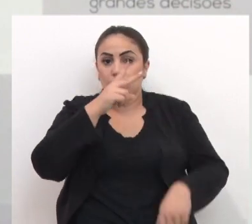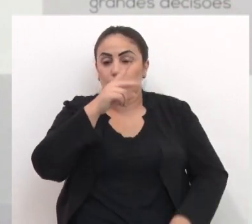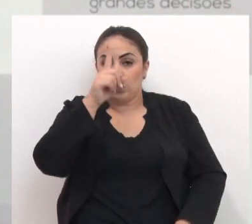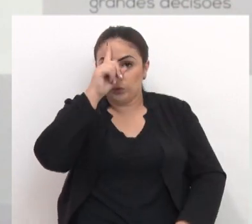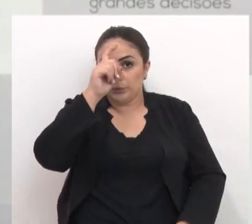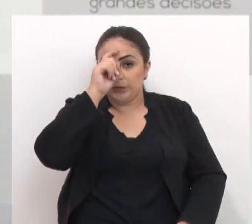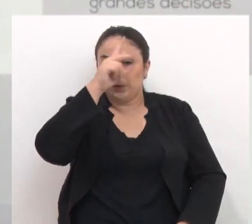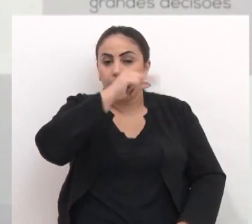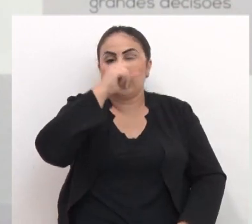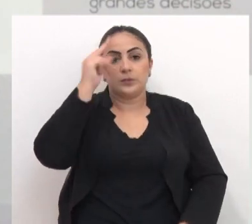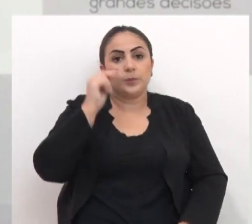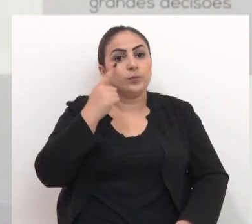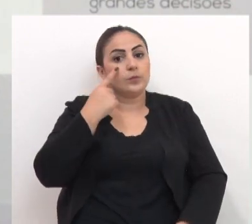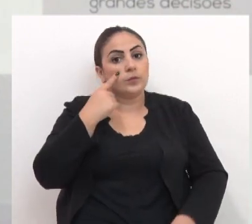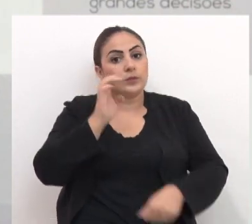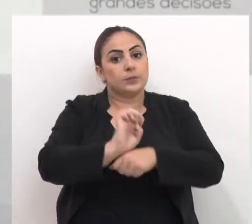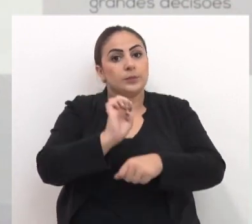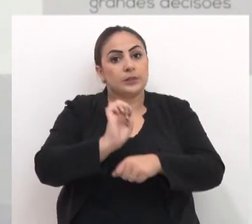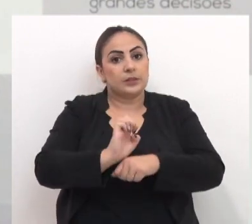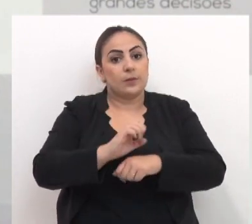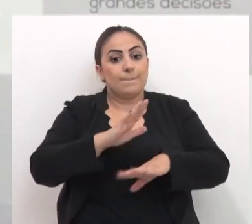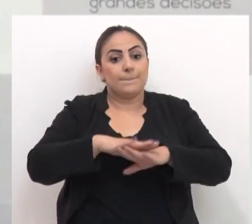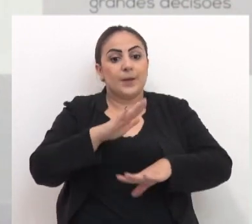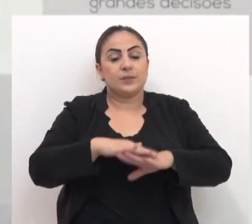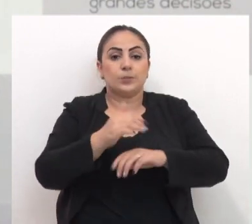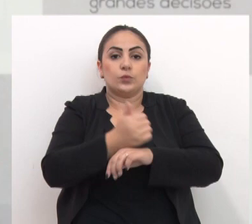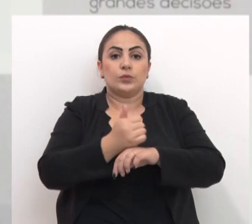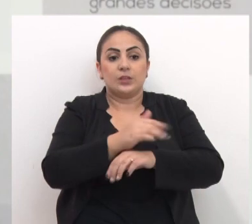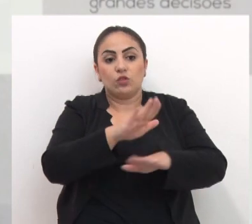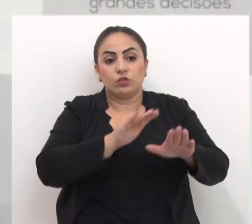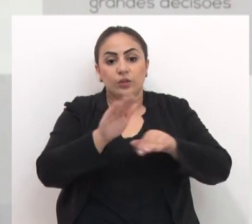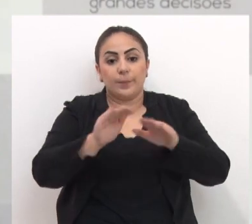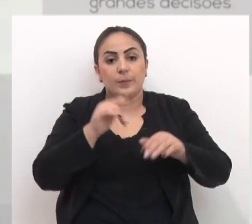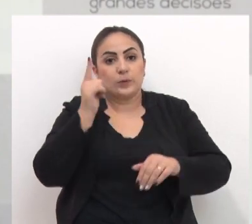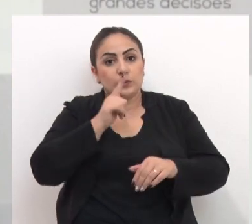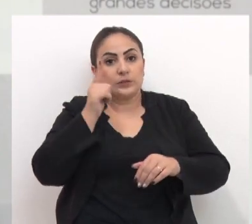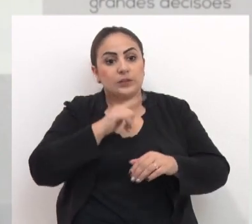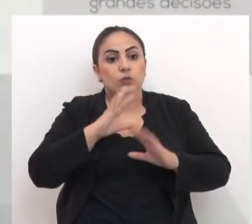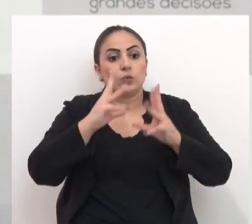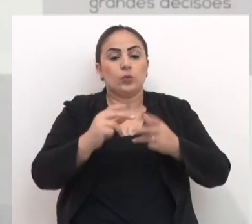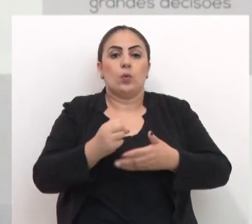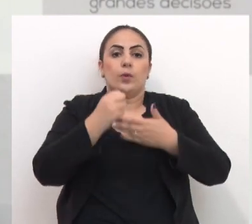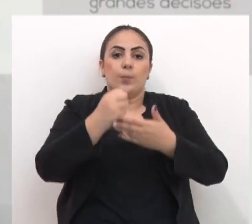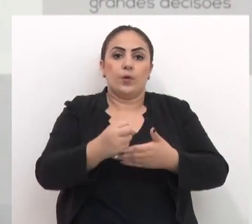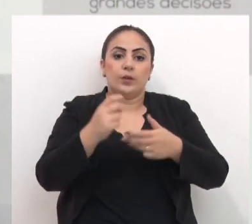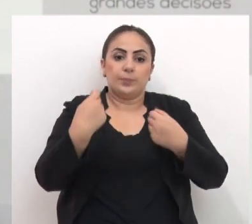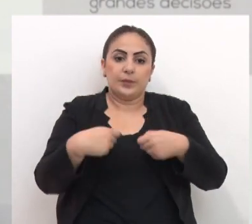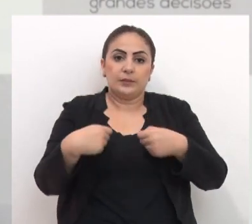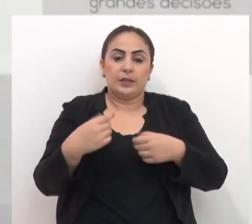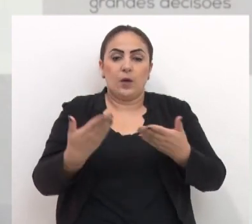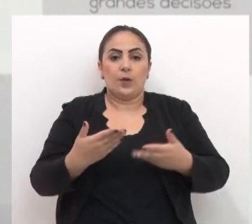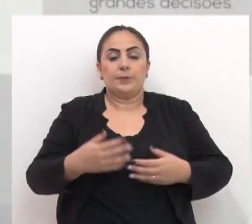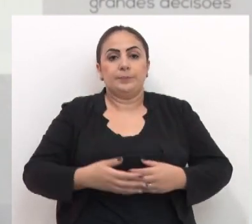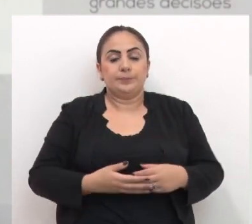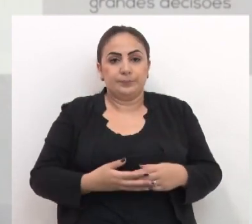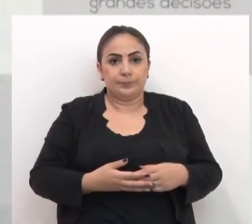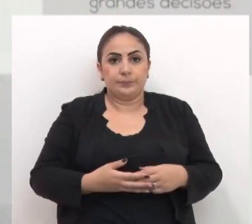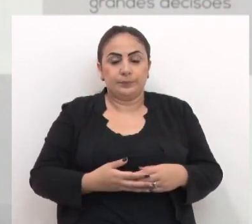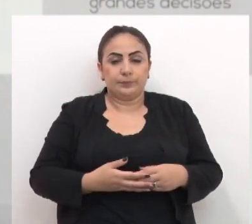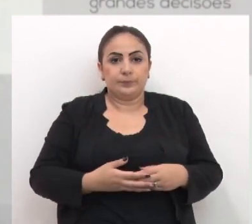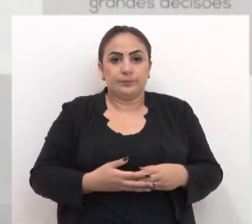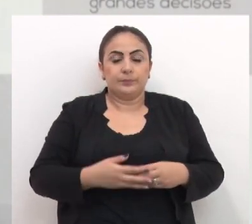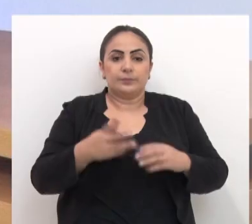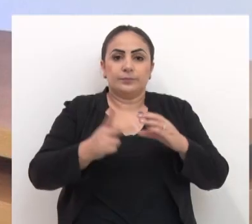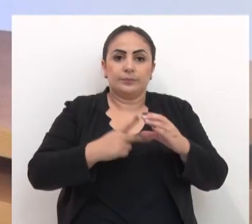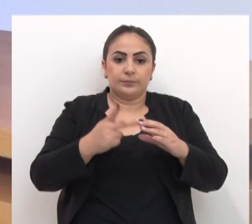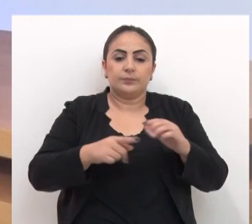técnicos de enfermagem no municipal aguardando aí que outros profissionais também possam ser chamados justamente para dar todo esse suporte que vai precisar